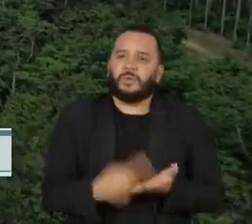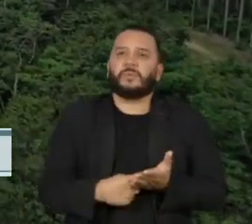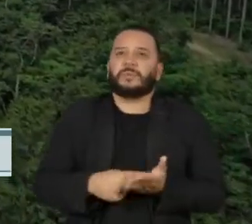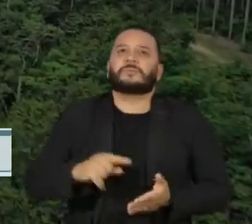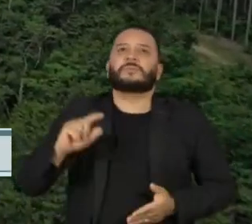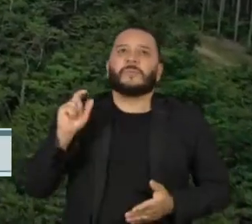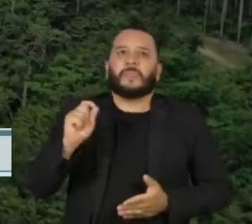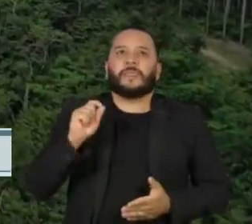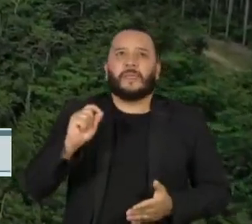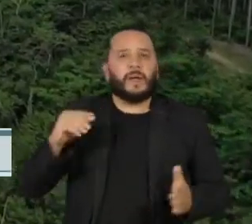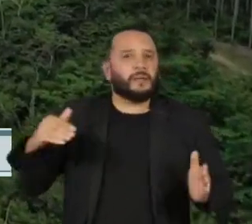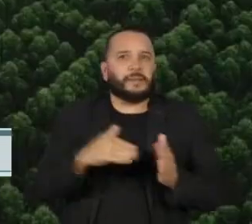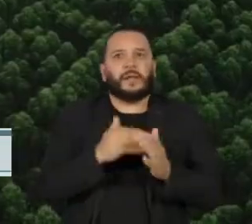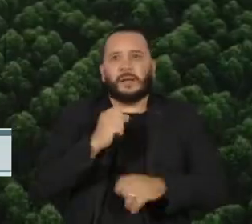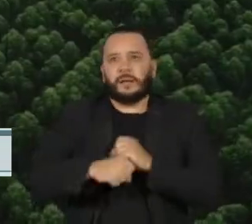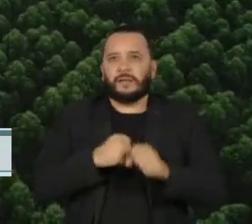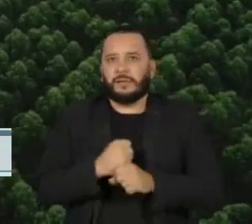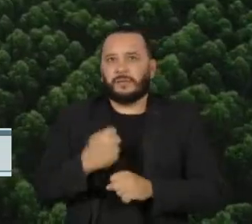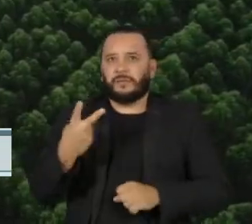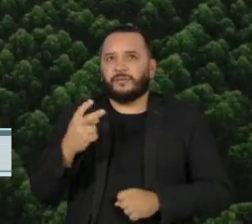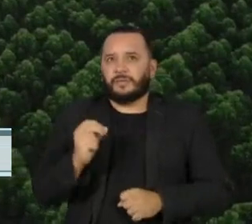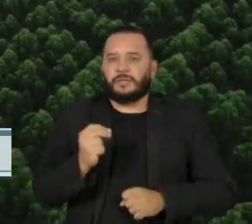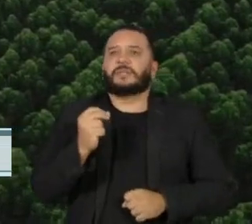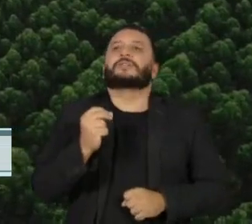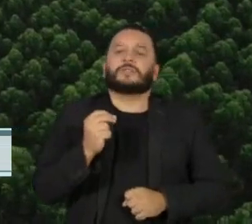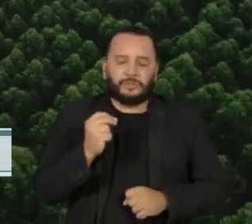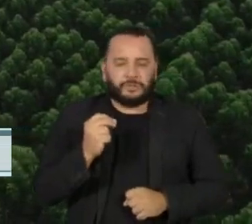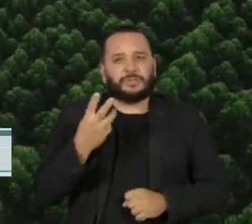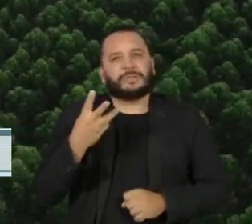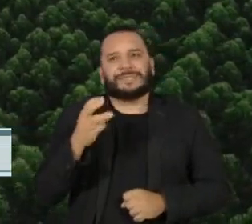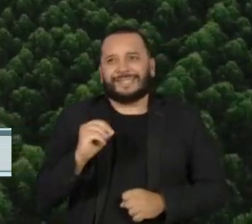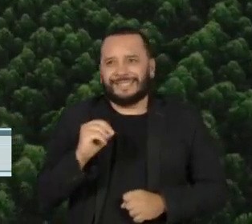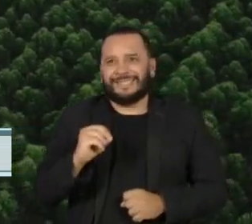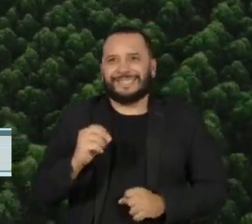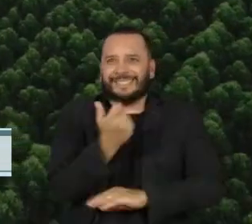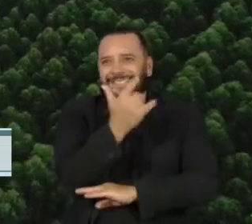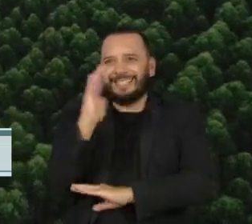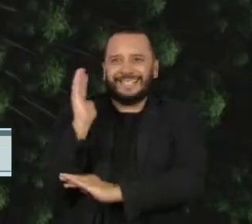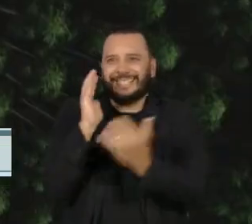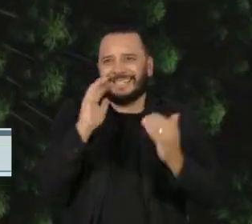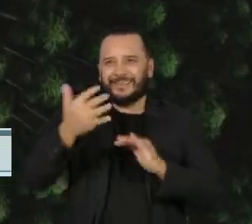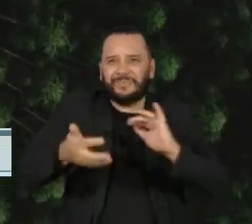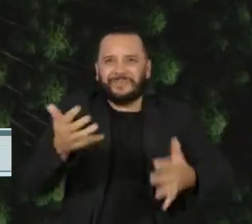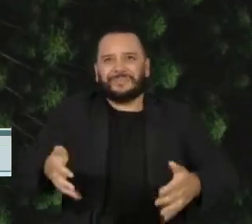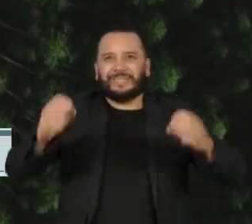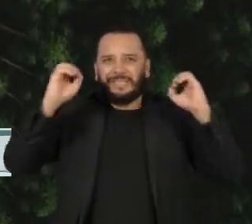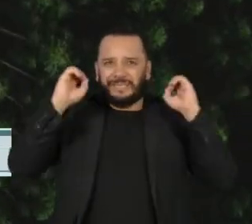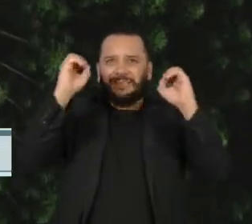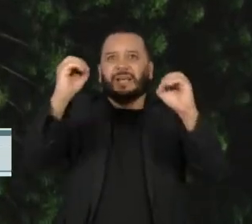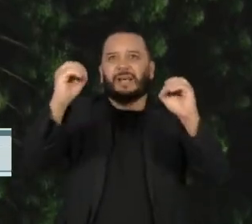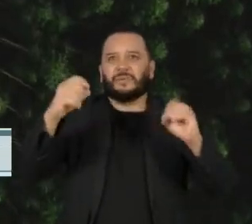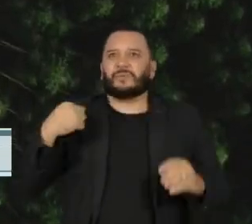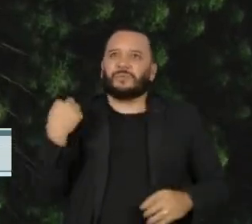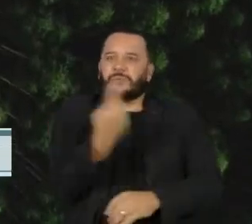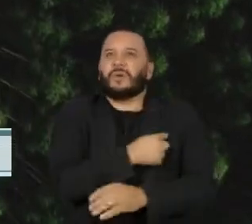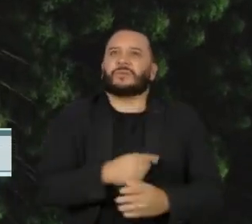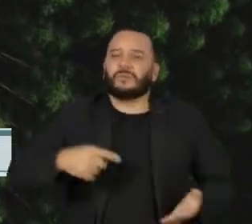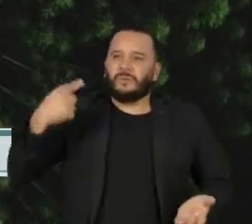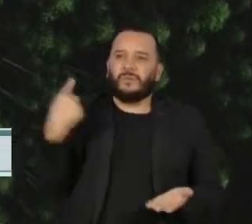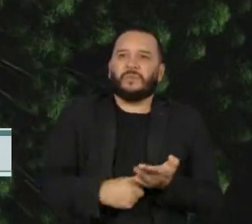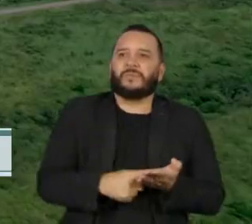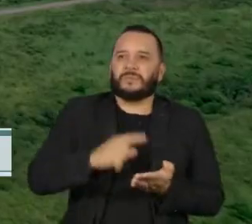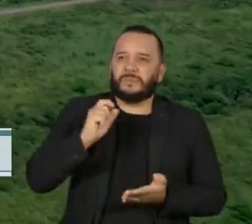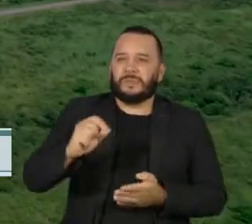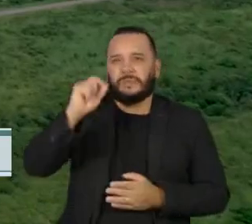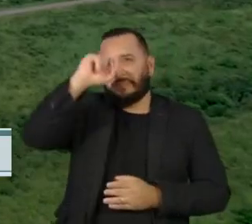de, até 2030, alcançar o desmatamento zero. Nosso compromisso de fazer com que o Brasil possa